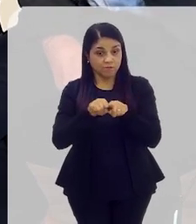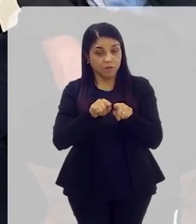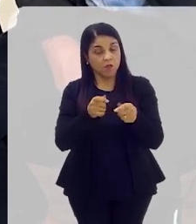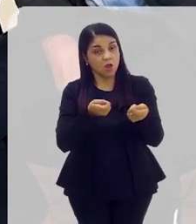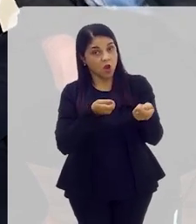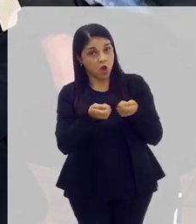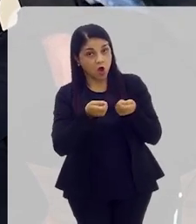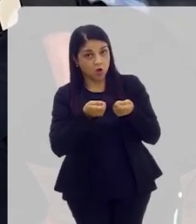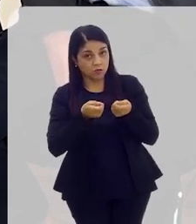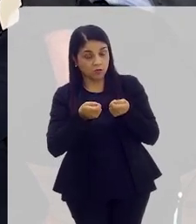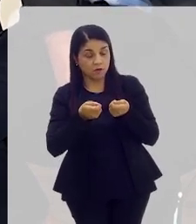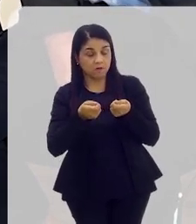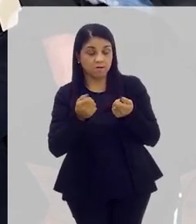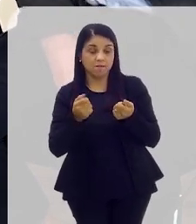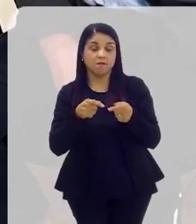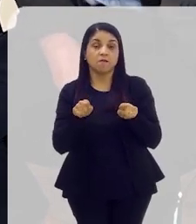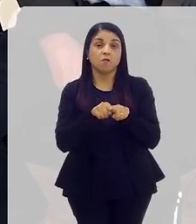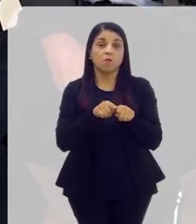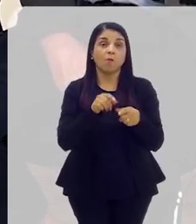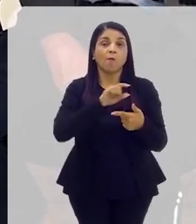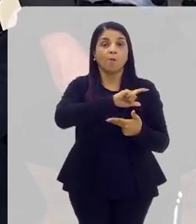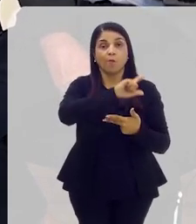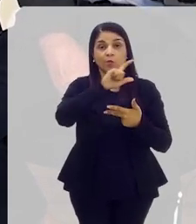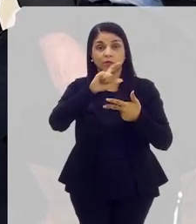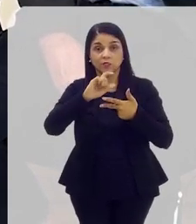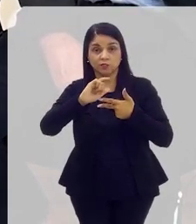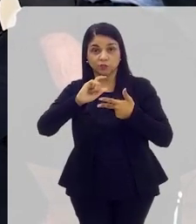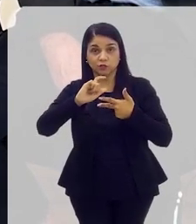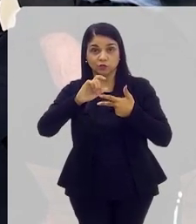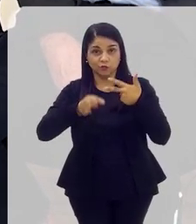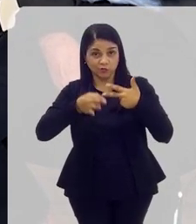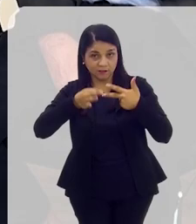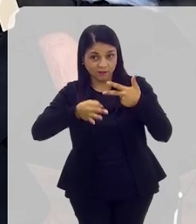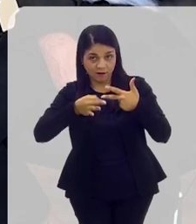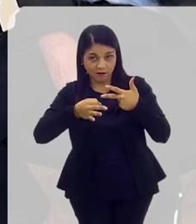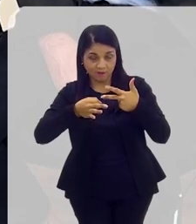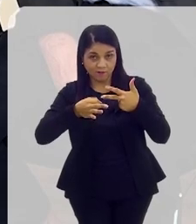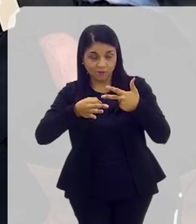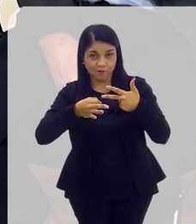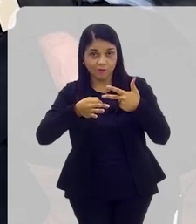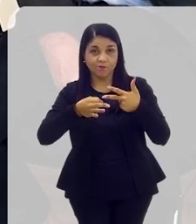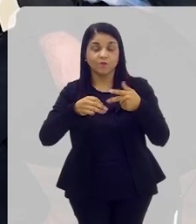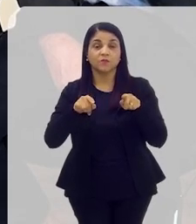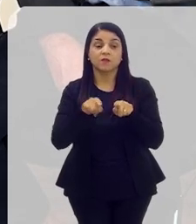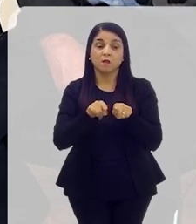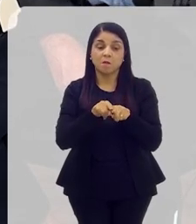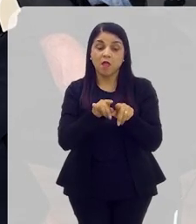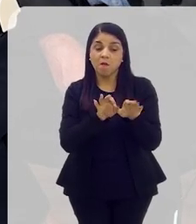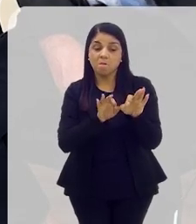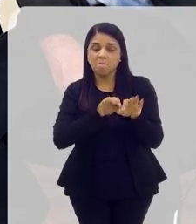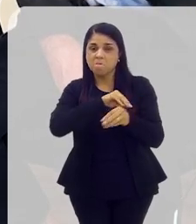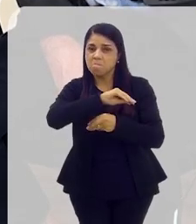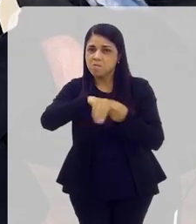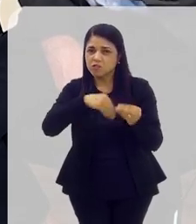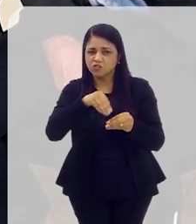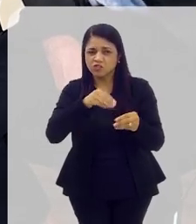controlar o Poder Judiciário. Na medida que o o Poder Judiciário queira mexer na sua